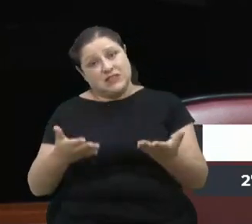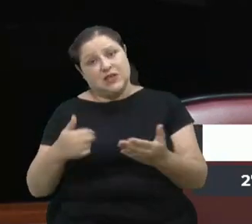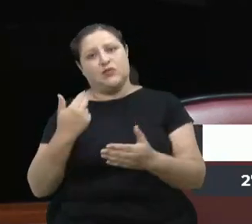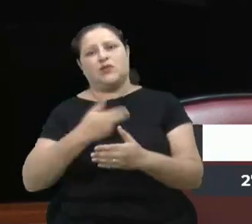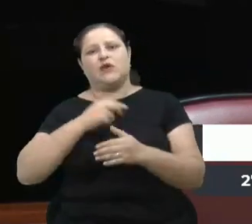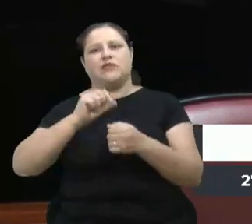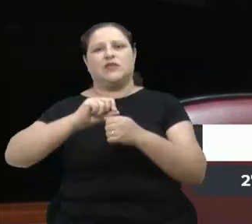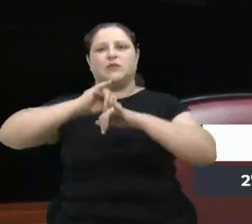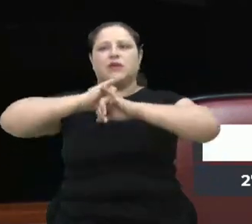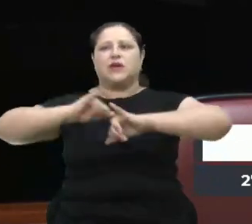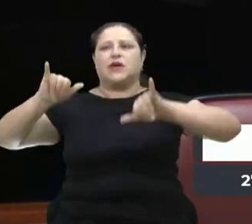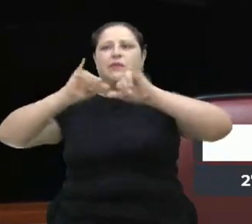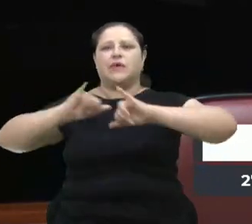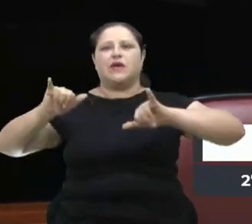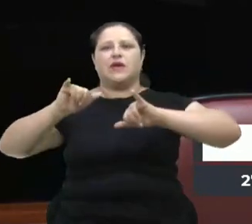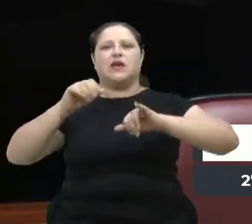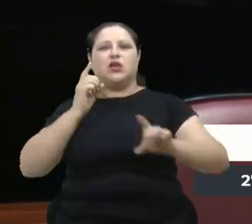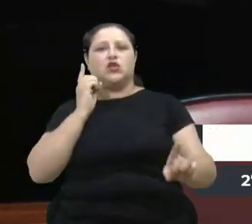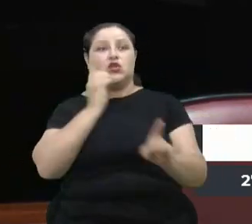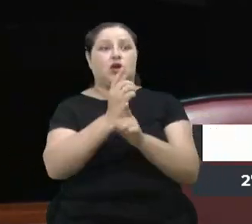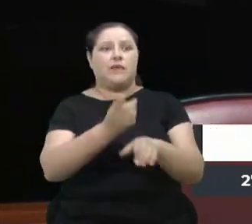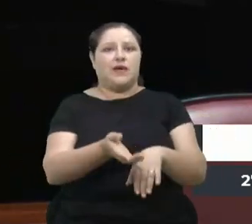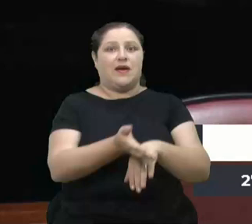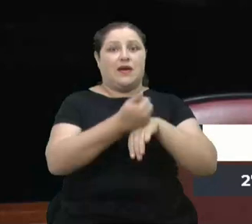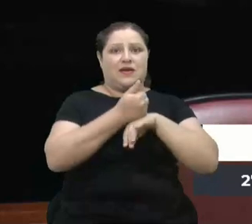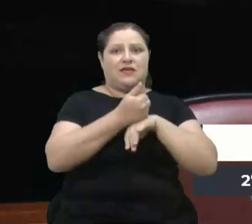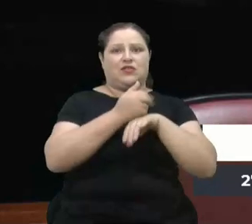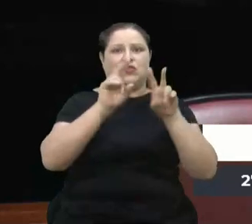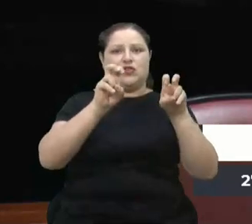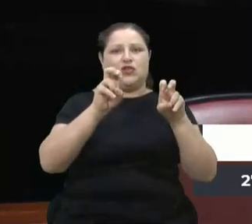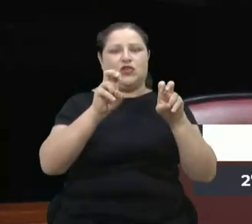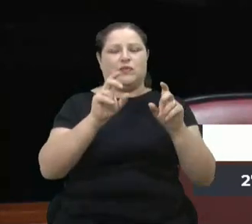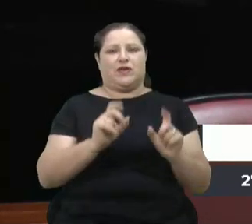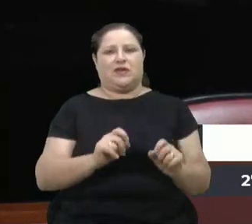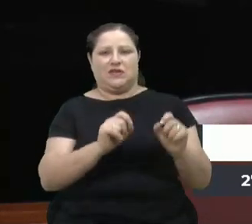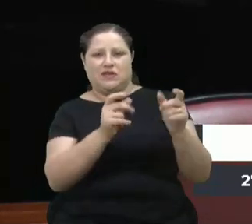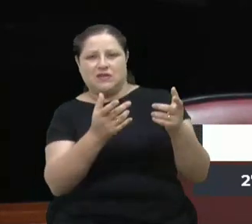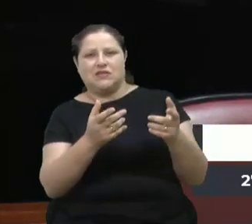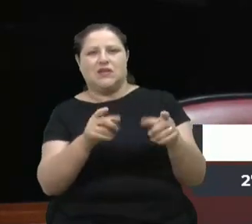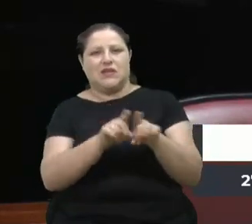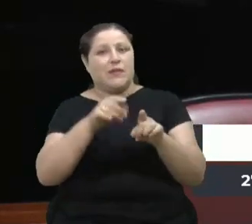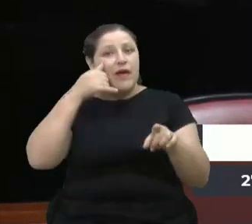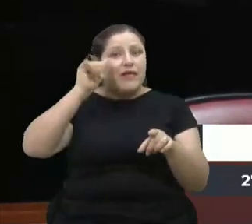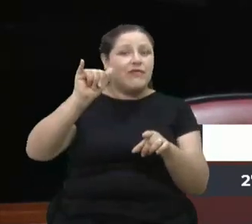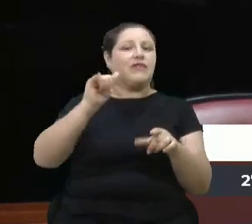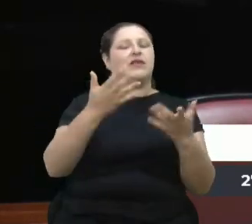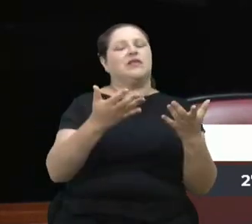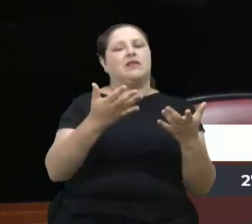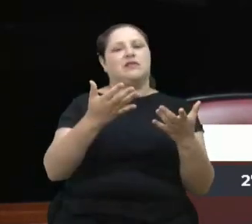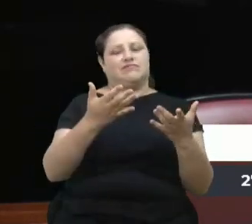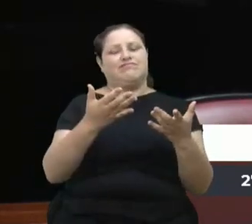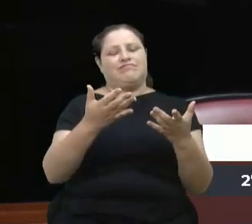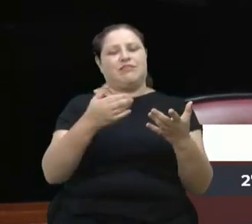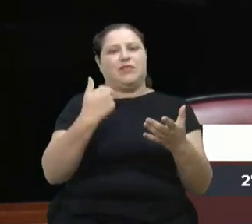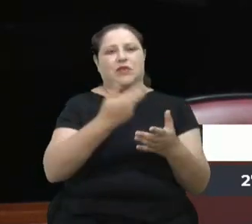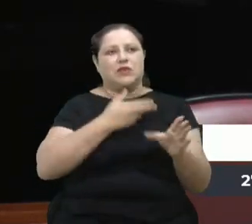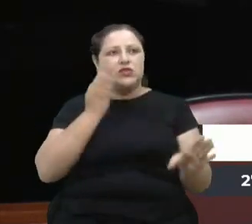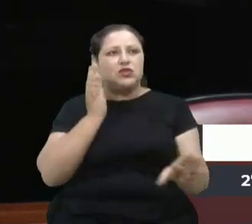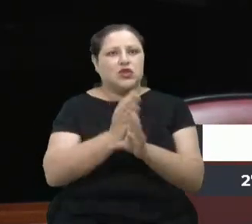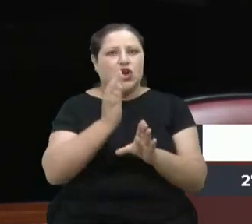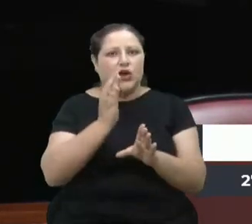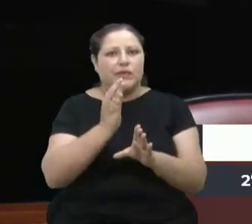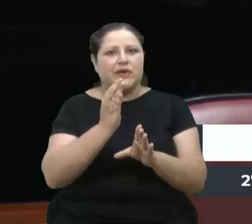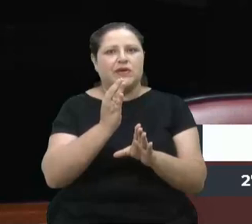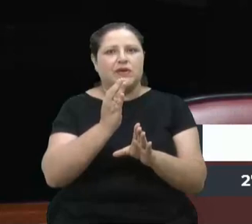campanha para diagnóstico precoce, para prevenção, e quando a gente sabe do diagnóstico, demora